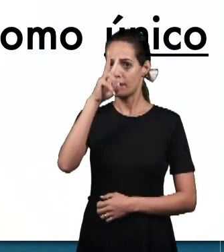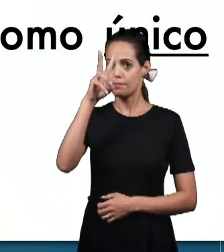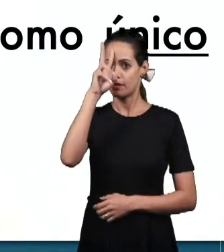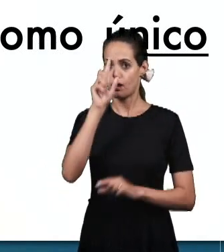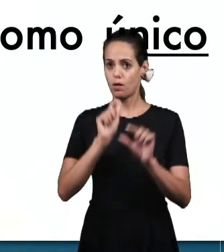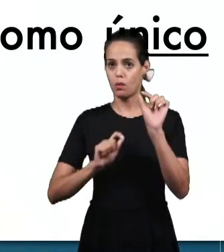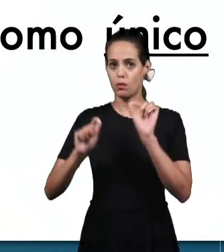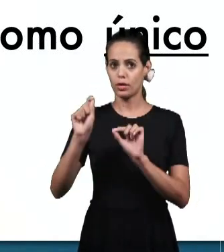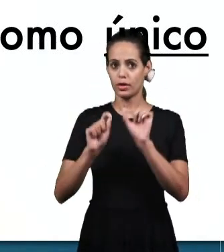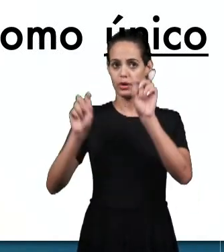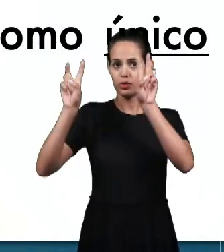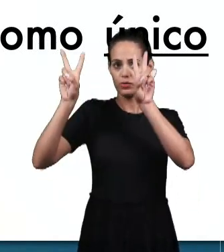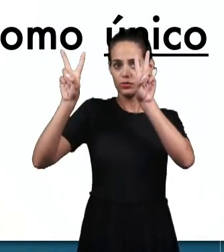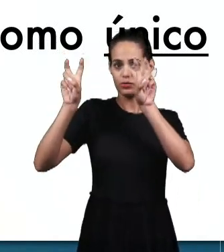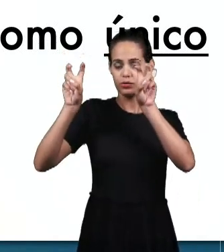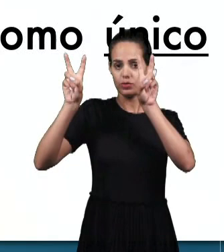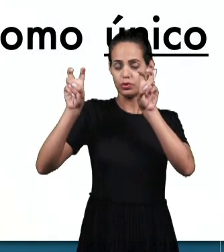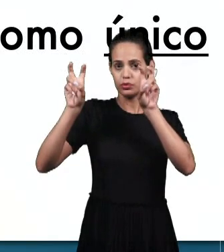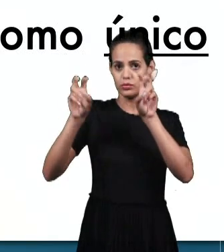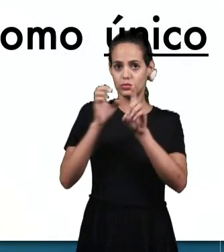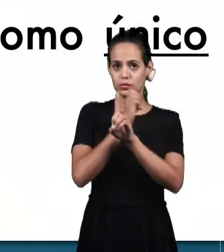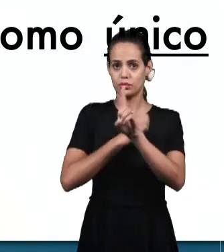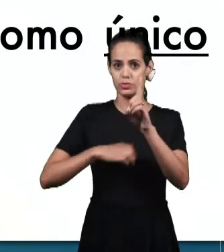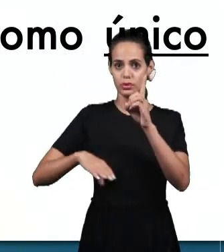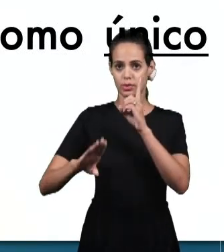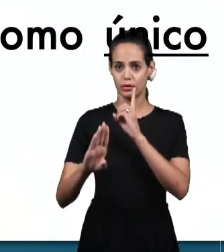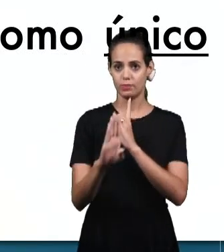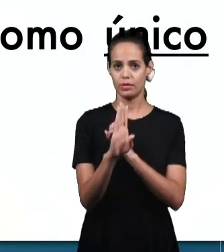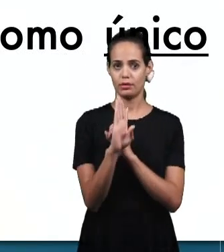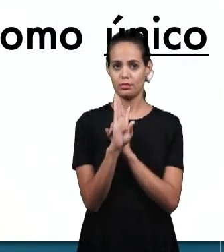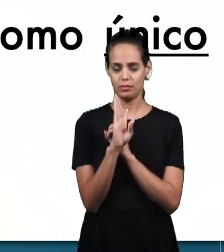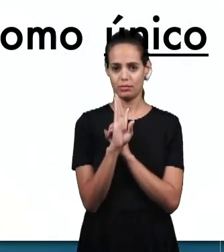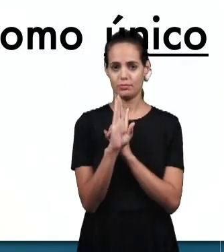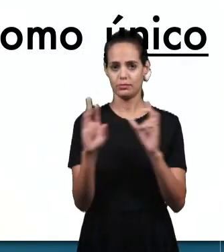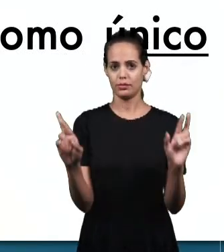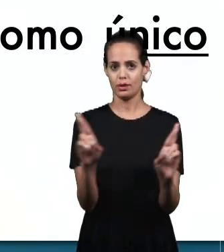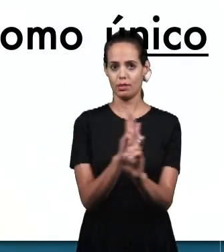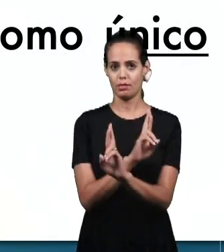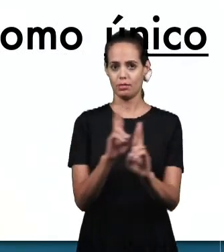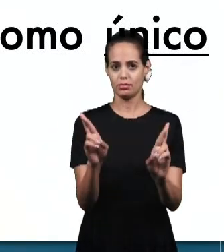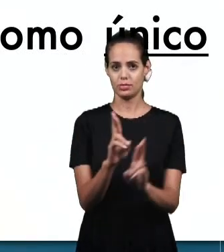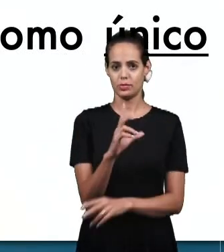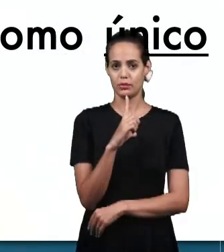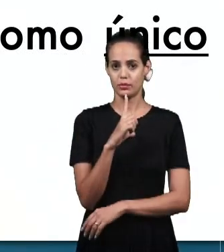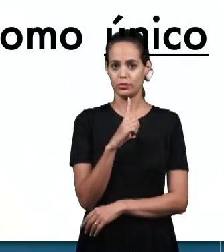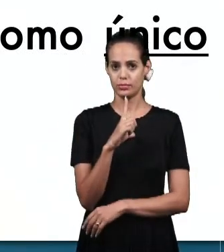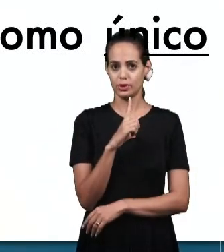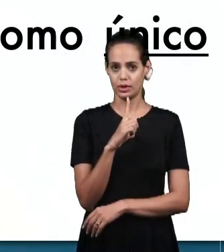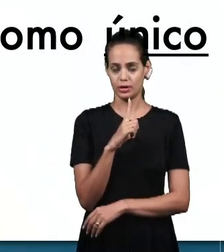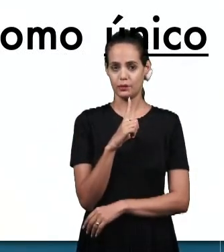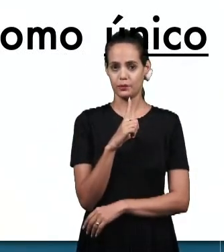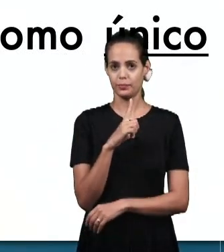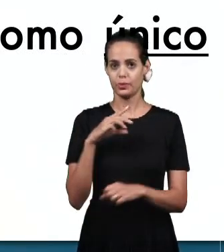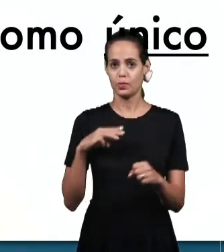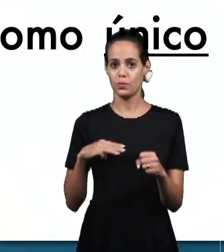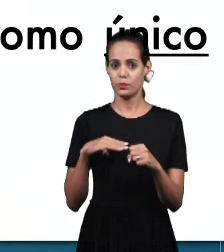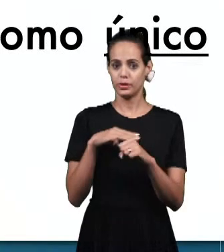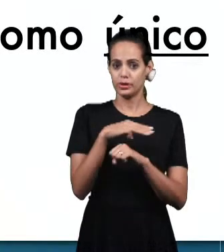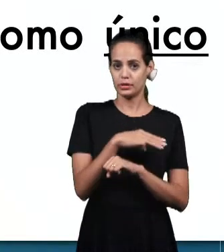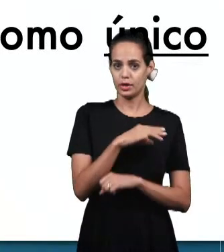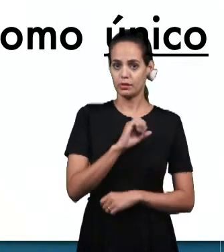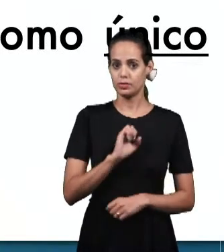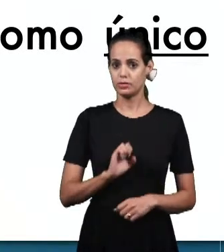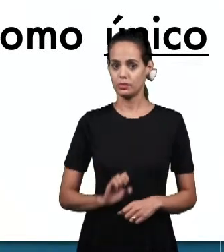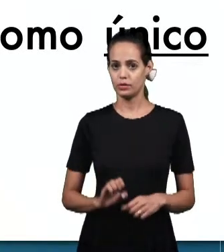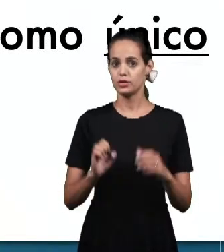estão sendo tratados na escola bíblica dominical Estão relacionados com o Ministério Sacerdotal Jesus